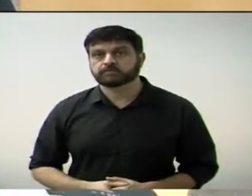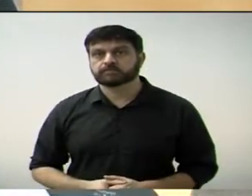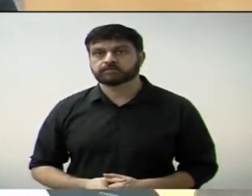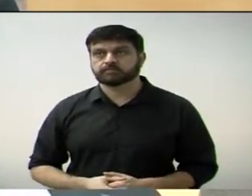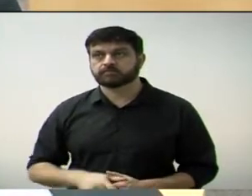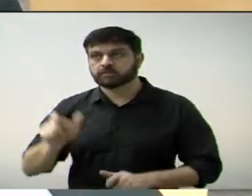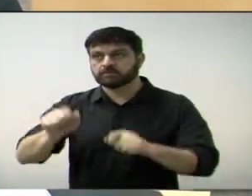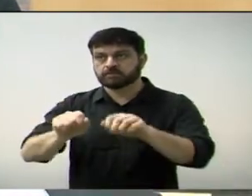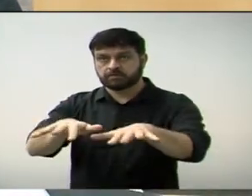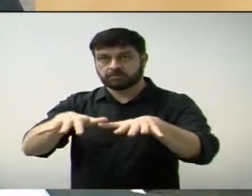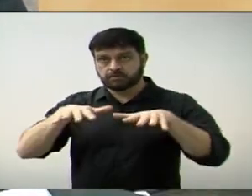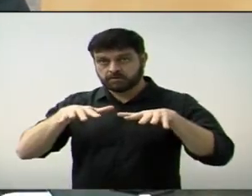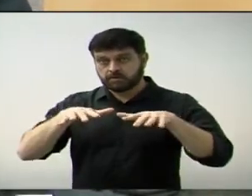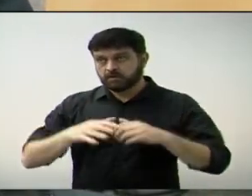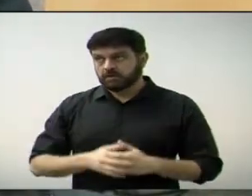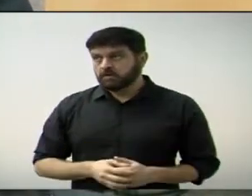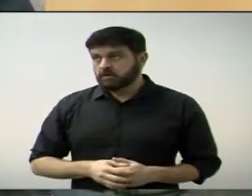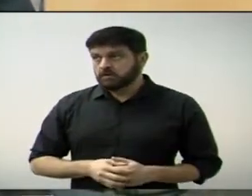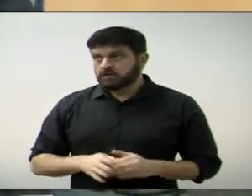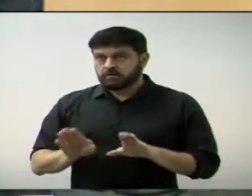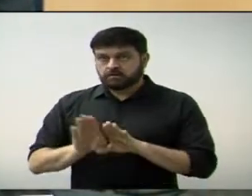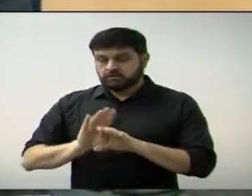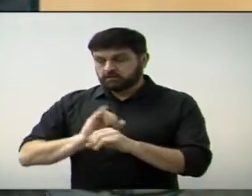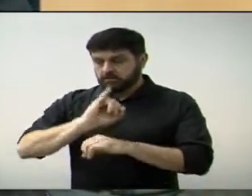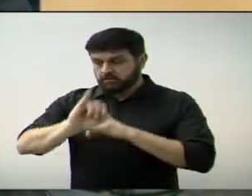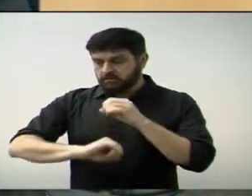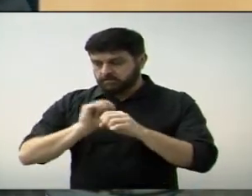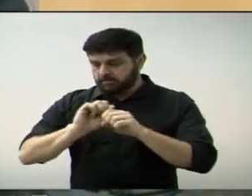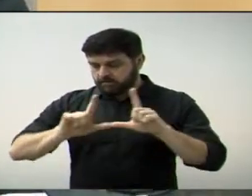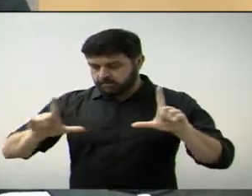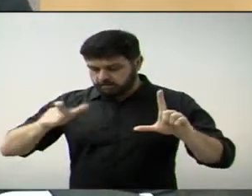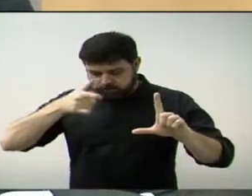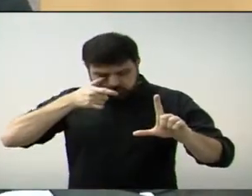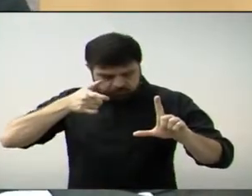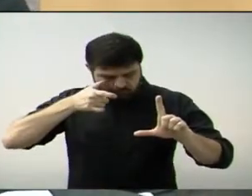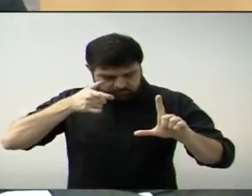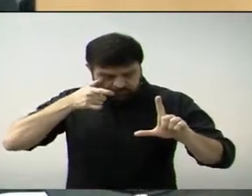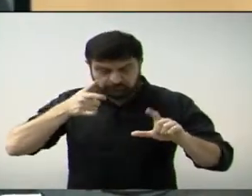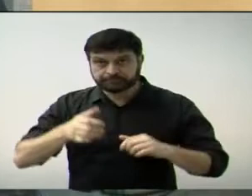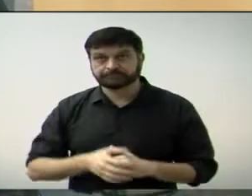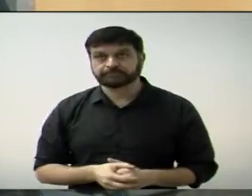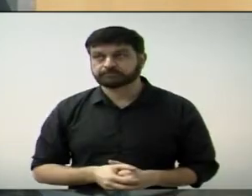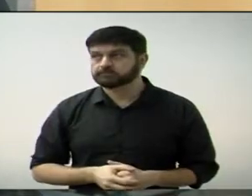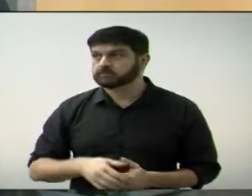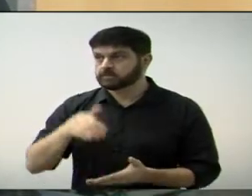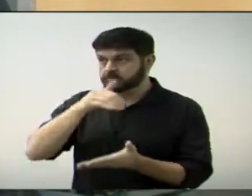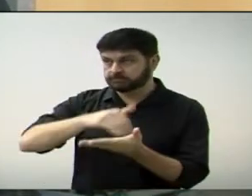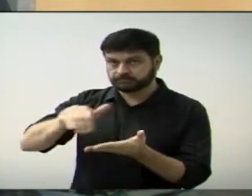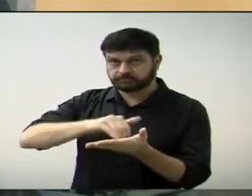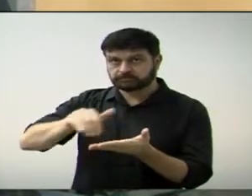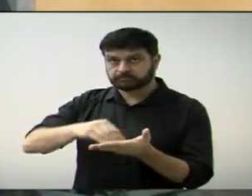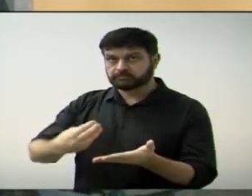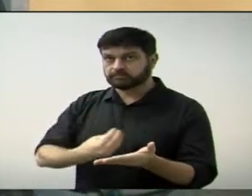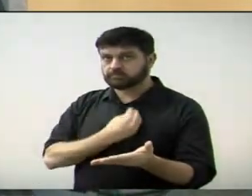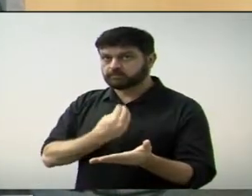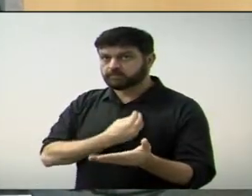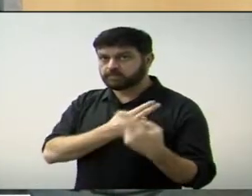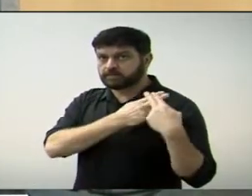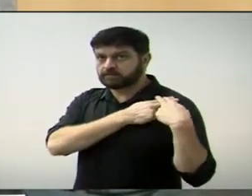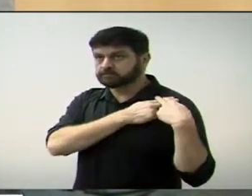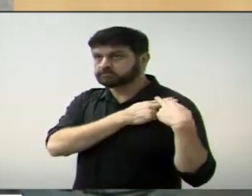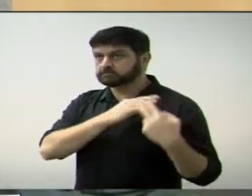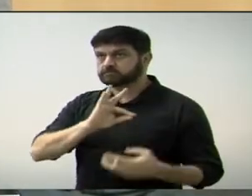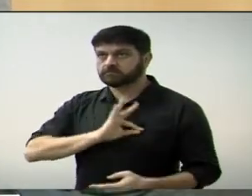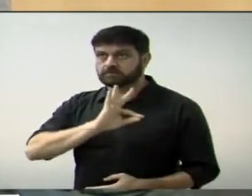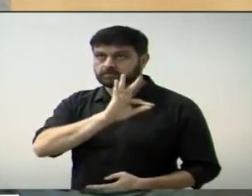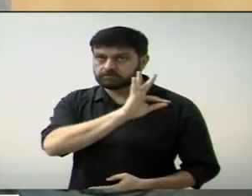público presente, público que nos assiste em tempo real pela internet, aos secretários presentes, guarda